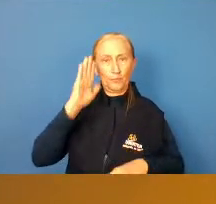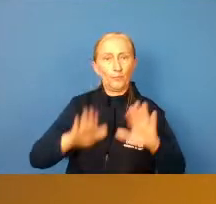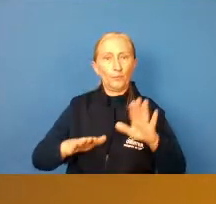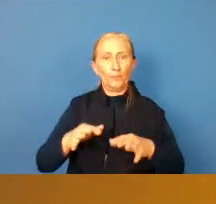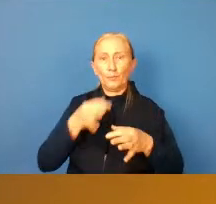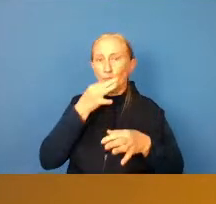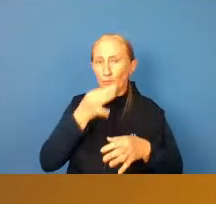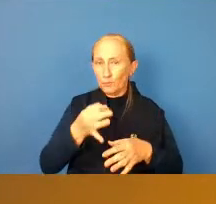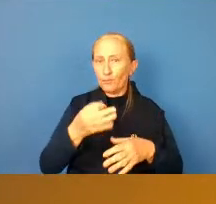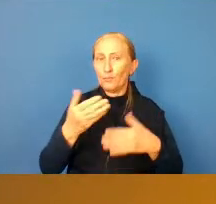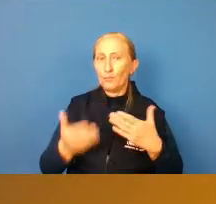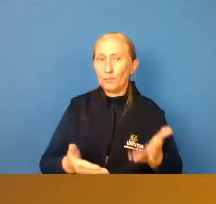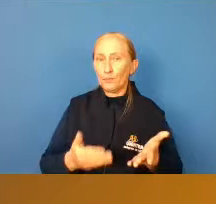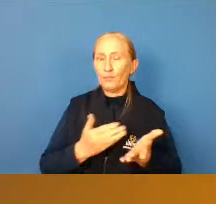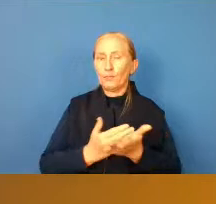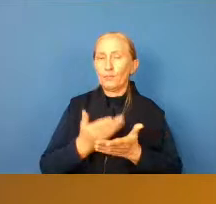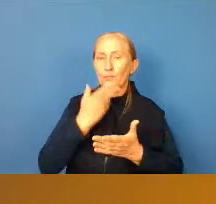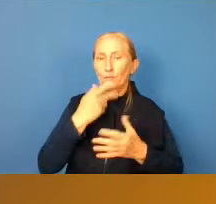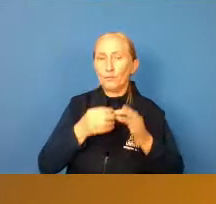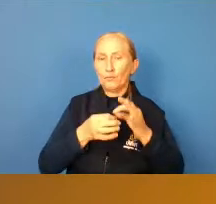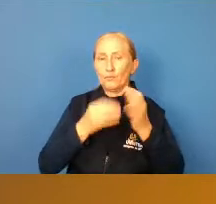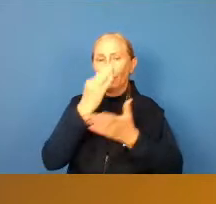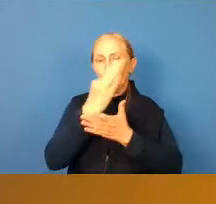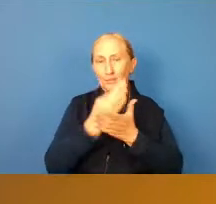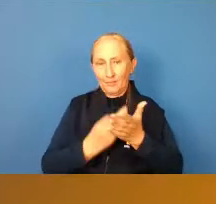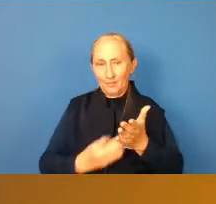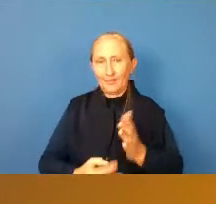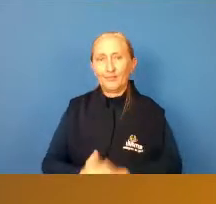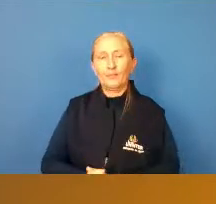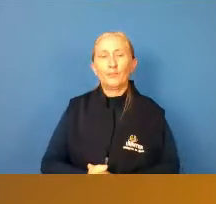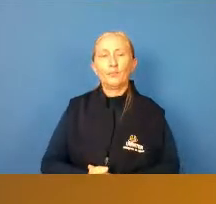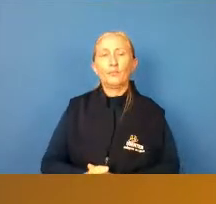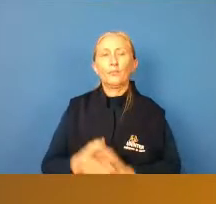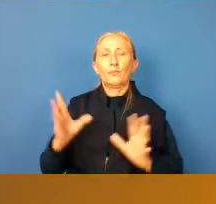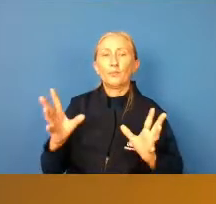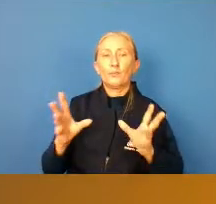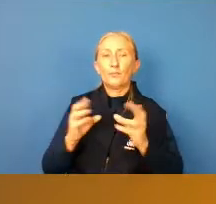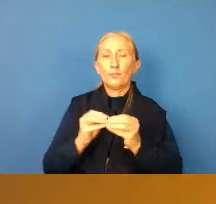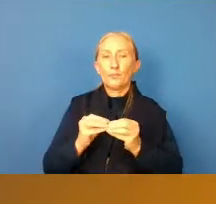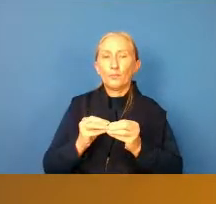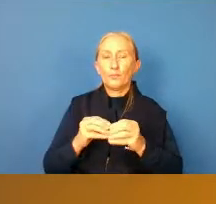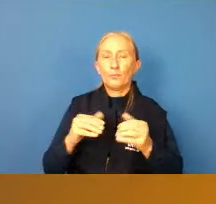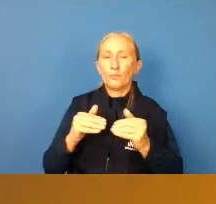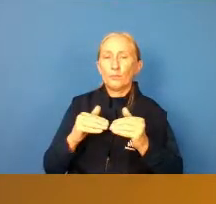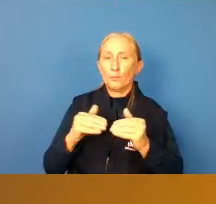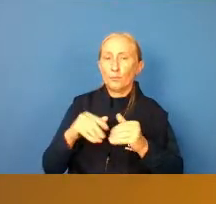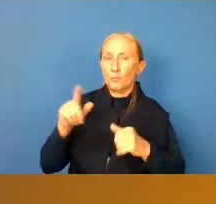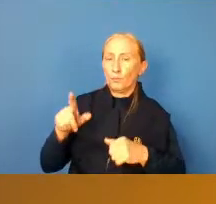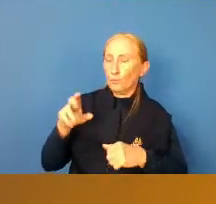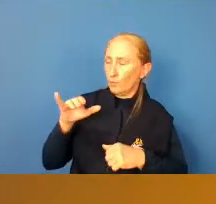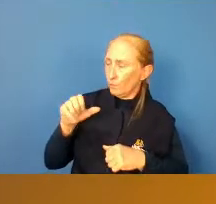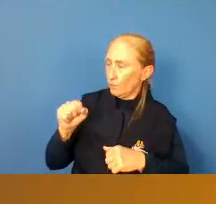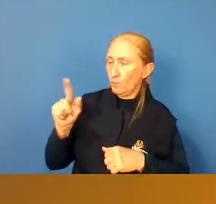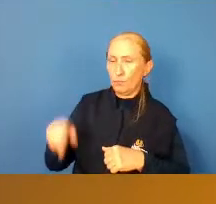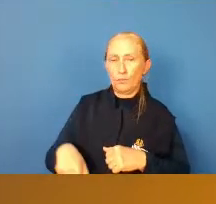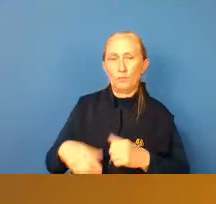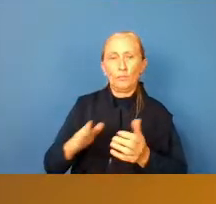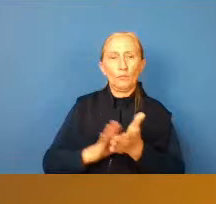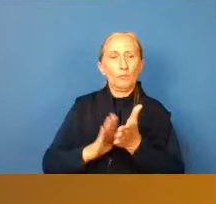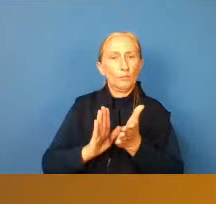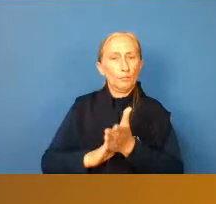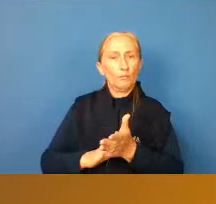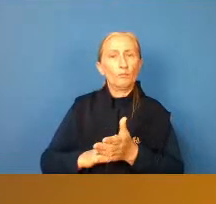comentário, né? Às vezes, quando eu começo a falar, eu vou no texto inteiro, né? Então, eu acho que eu tenho super para concordar ali com tudo que o Lucas falou. Parabéns pela